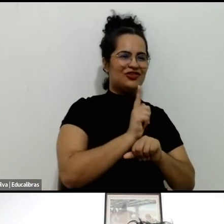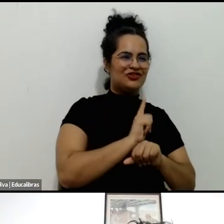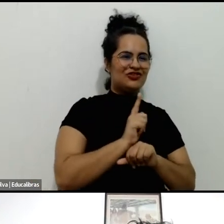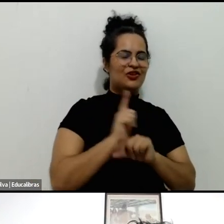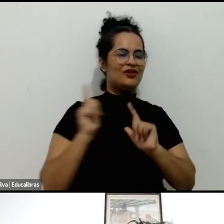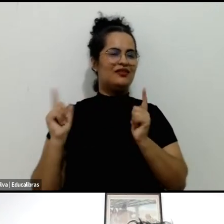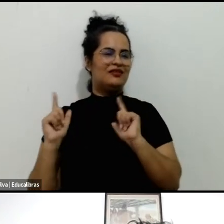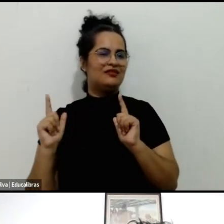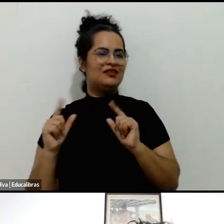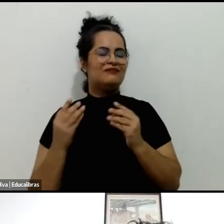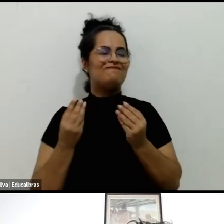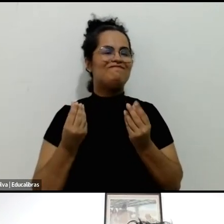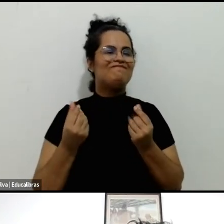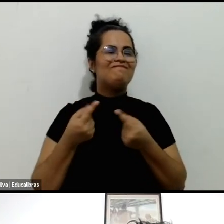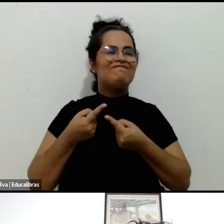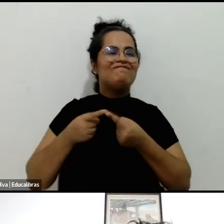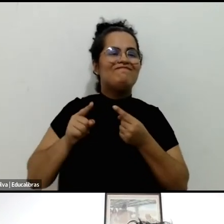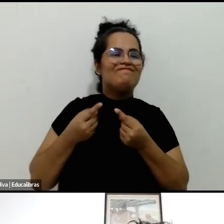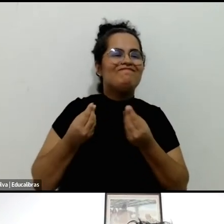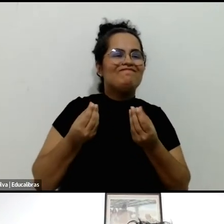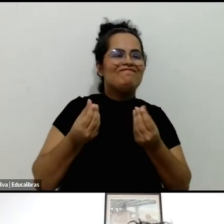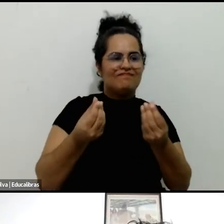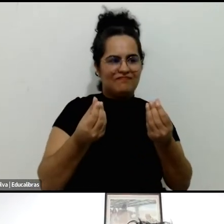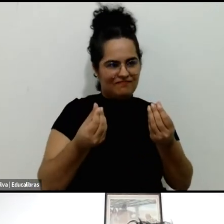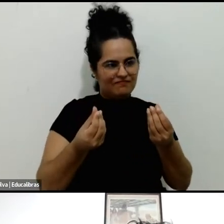incompatibilidade paradigmática.